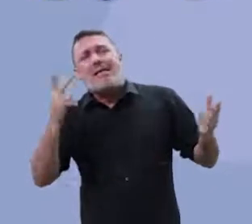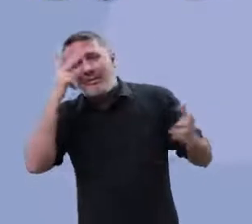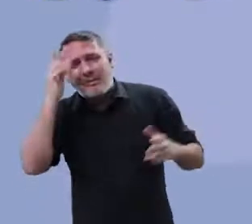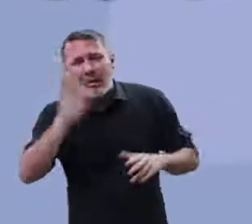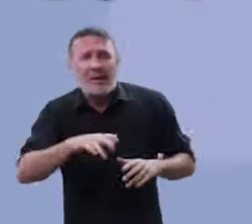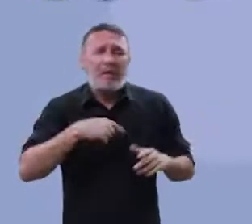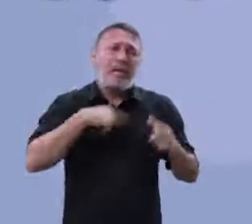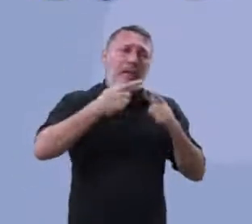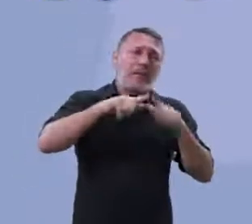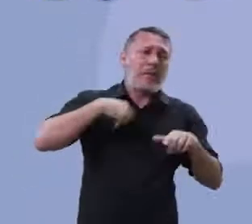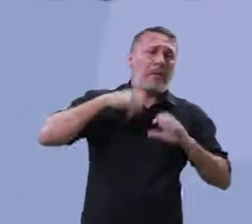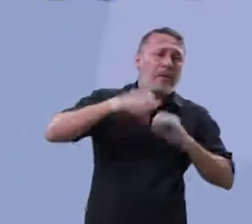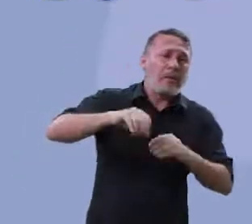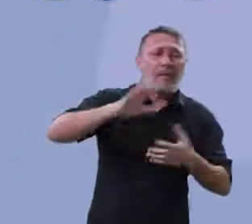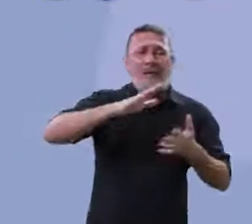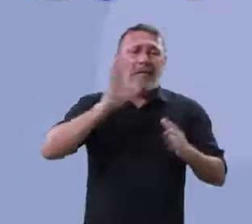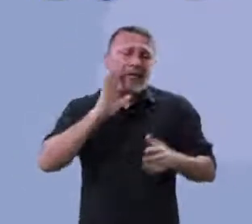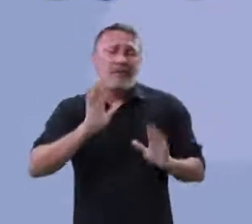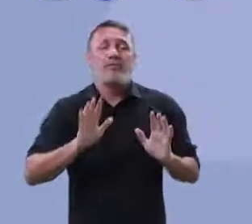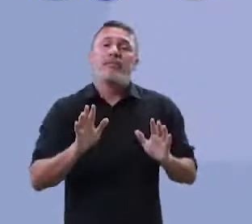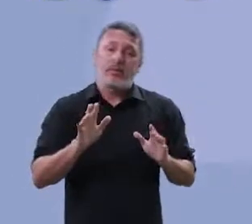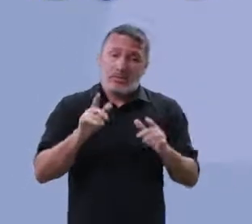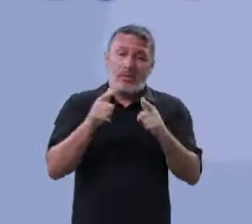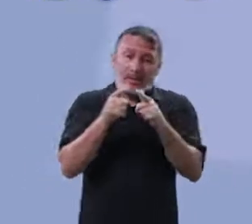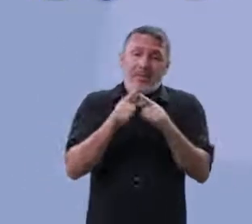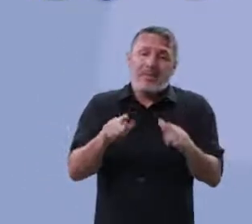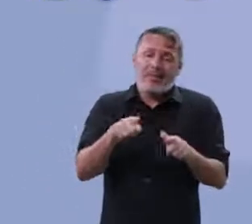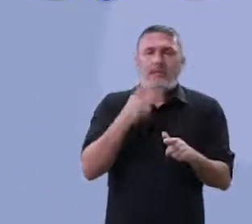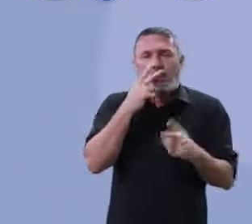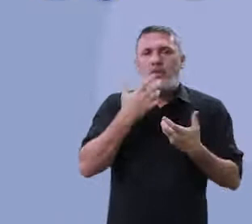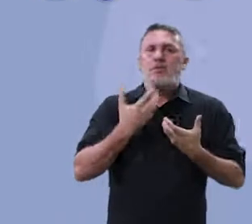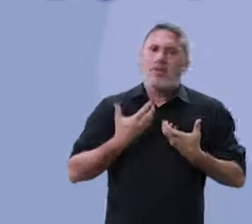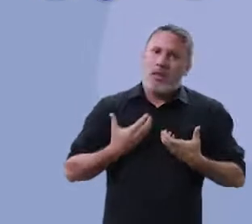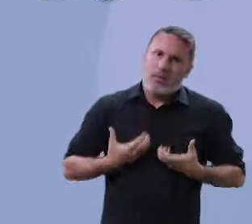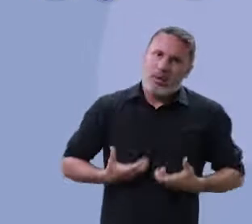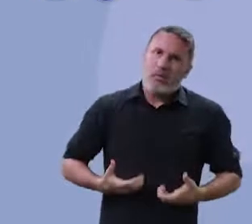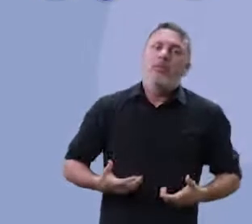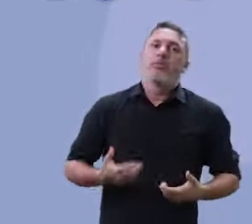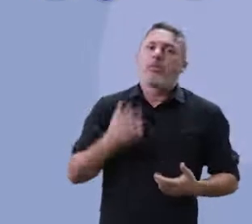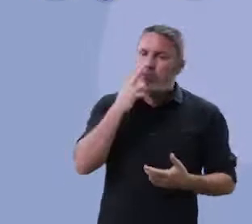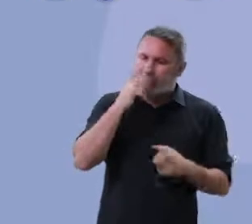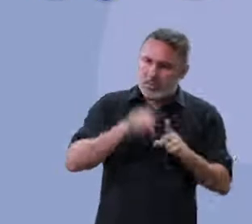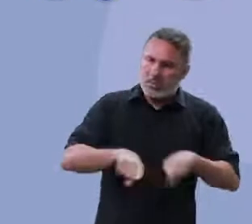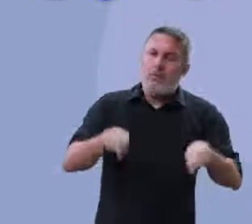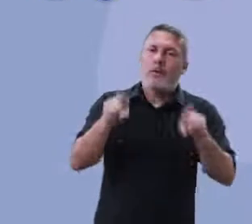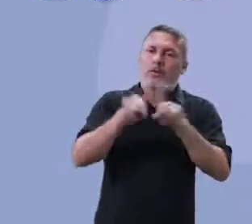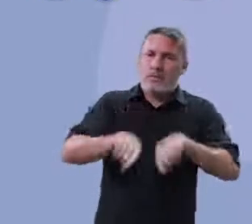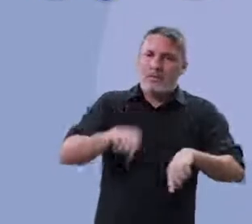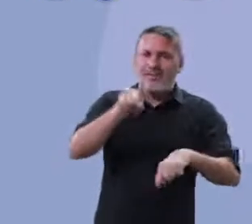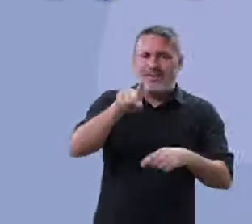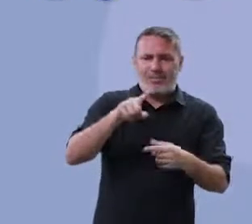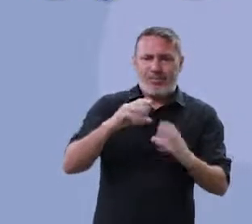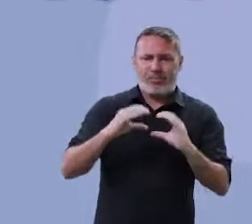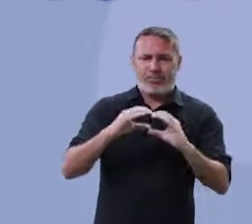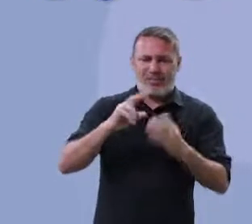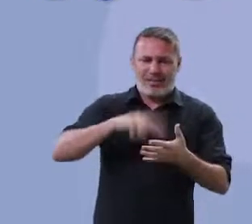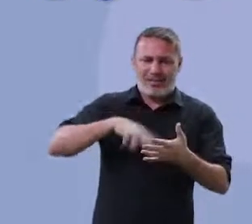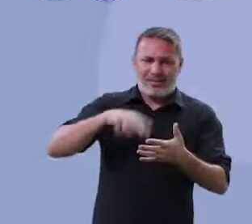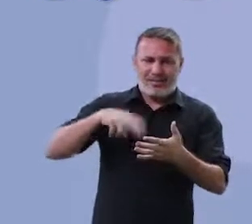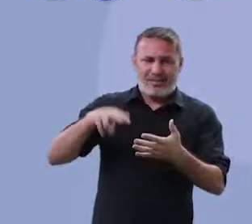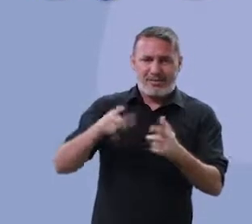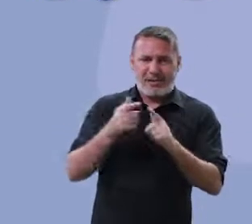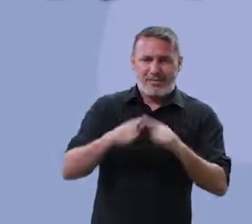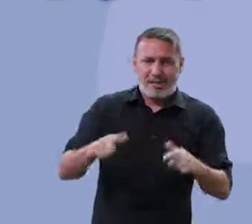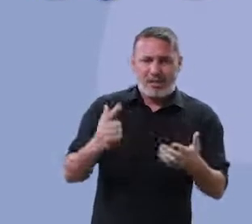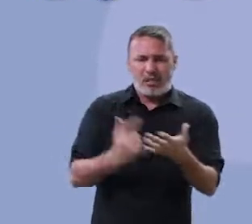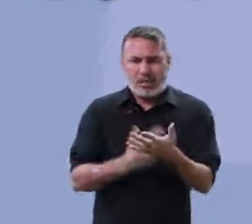Ah, gramática. Vou ter uma aula de gramática, gramática, gramática. legal. Às vezes, ela acaba sendo cansativa. Você pegar um livro de gramática,